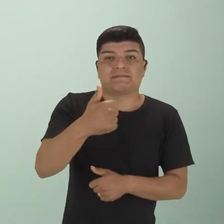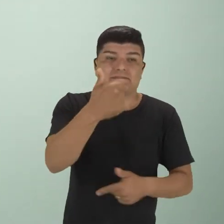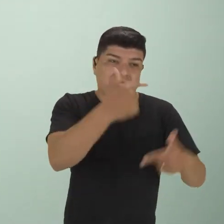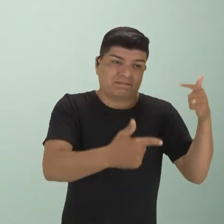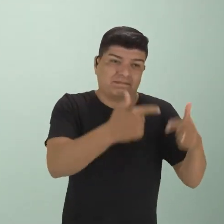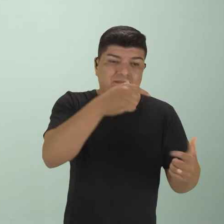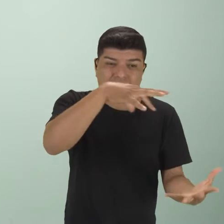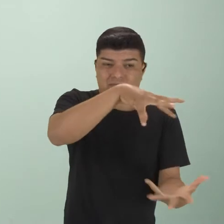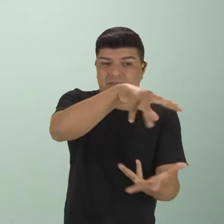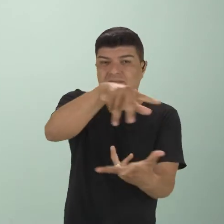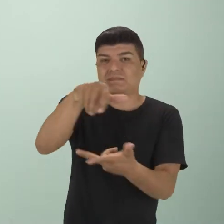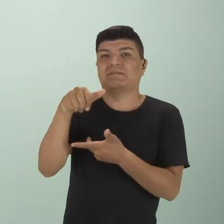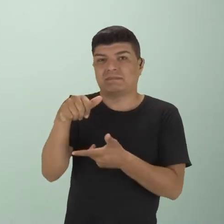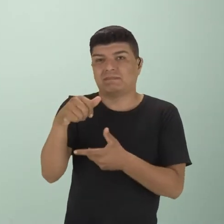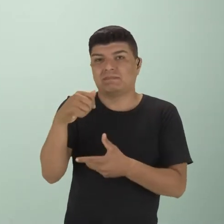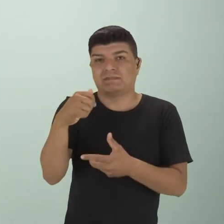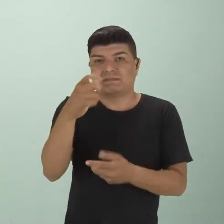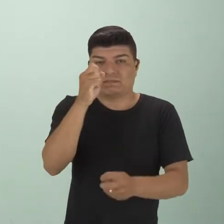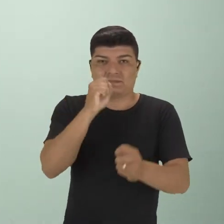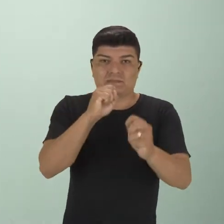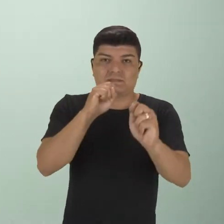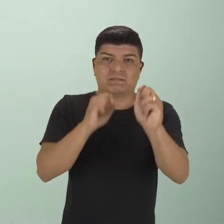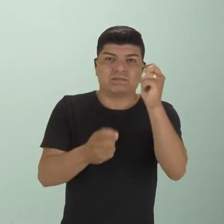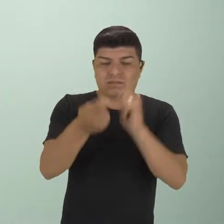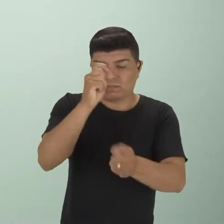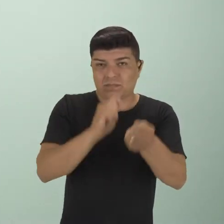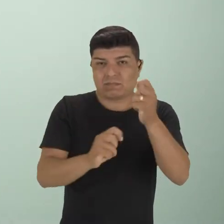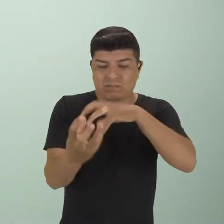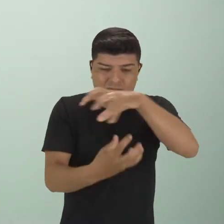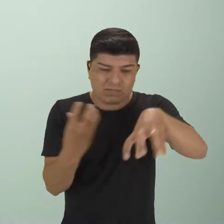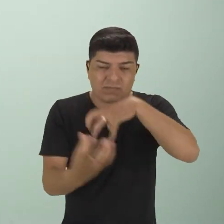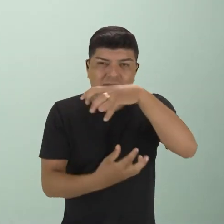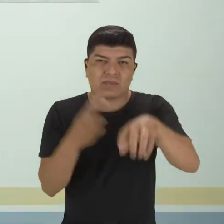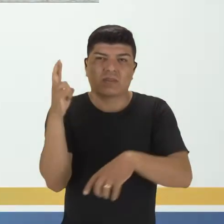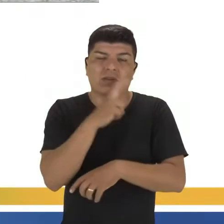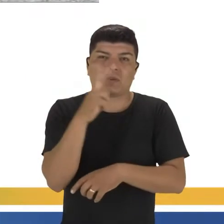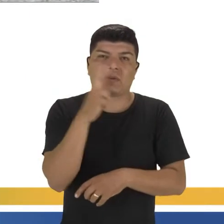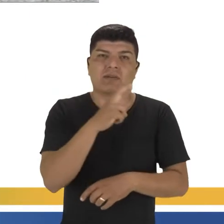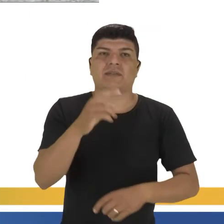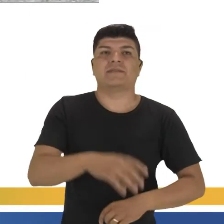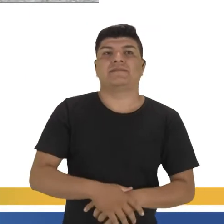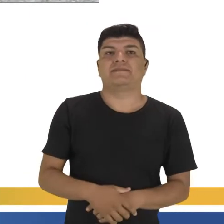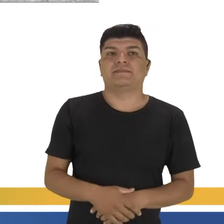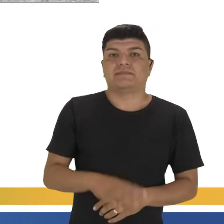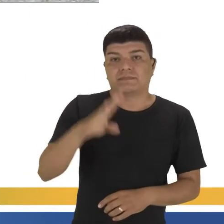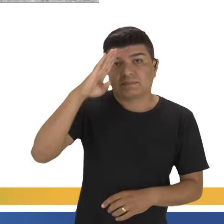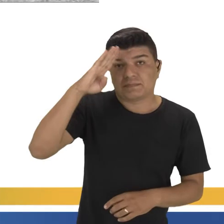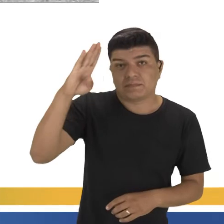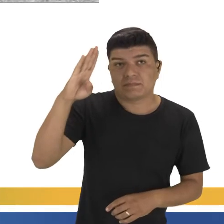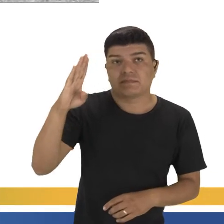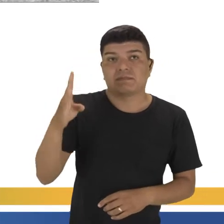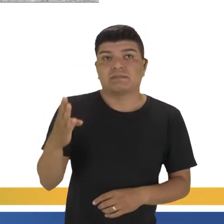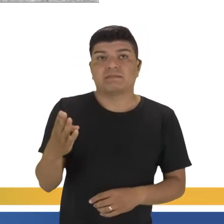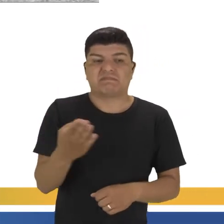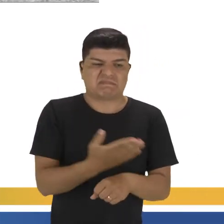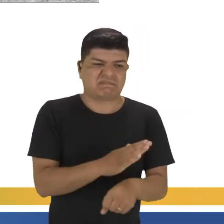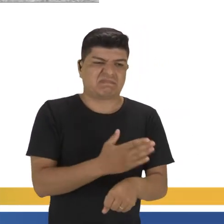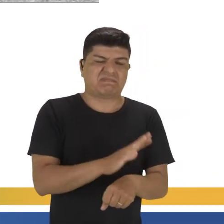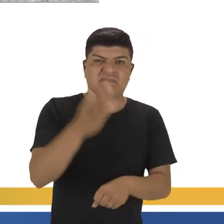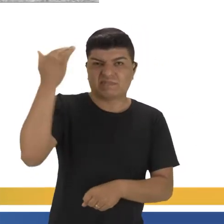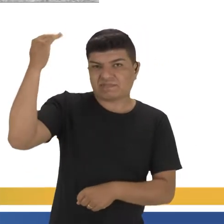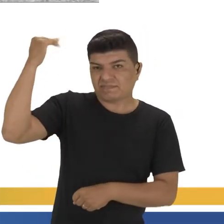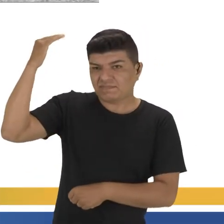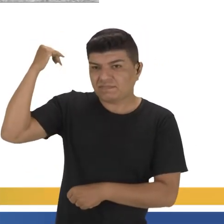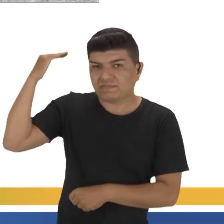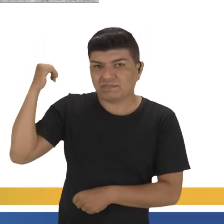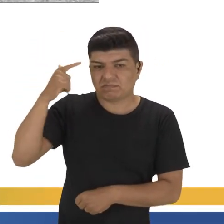impactou demais para a Revolução Russa. Presta bem atenção aí no nosso material. Muitos soldados, táticas antigas,